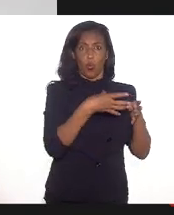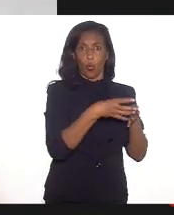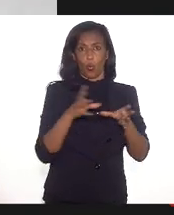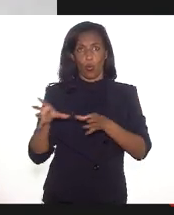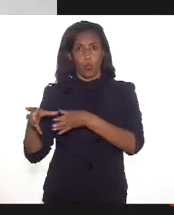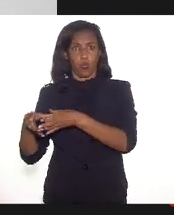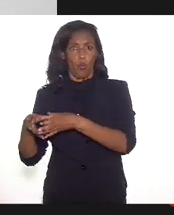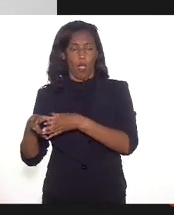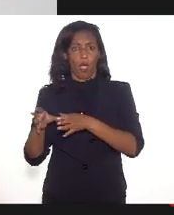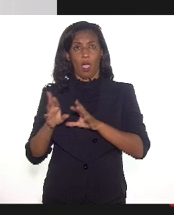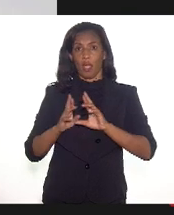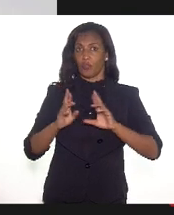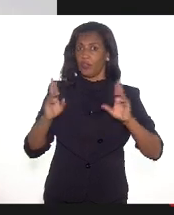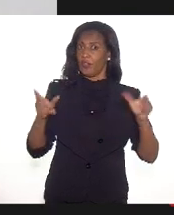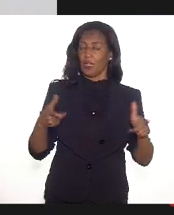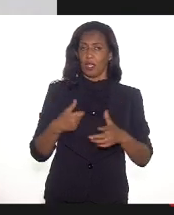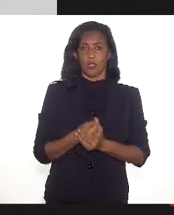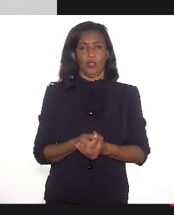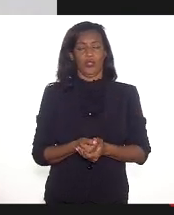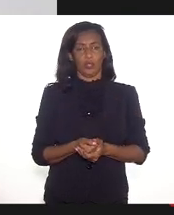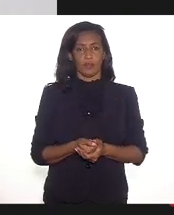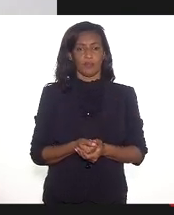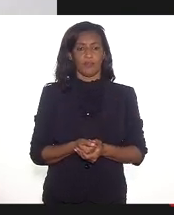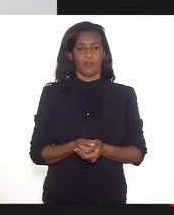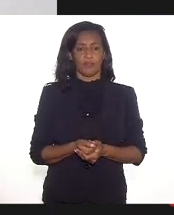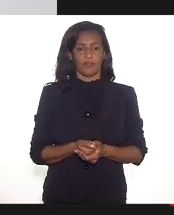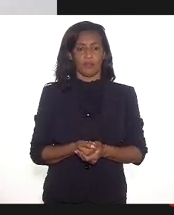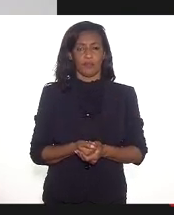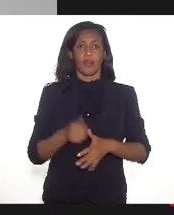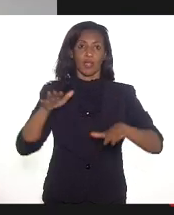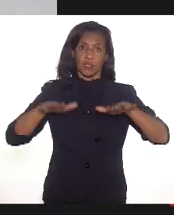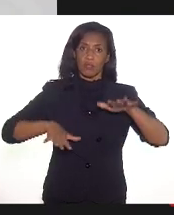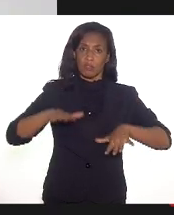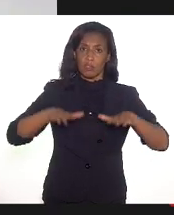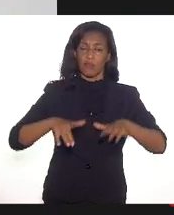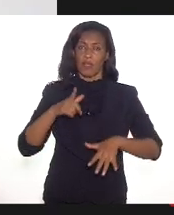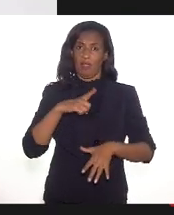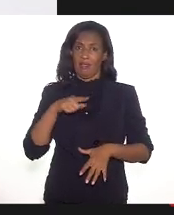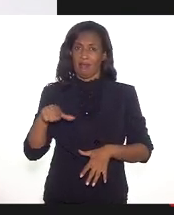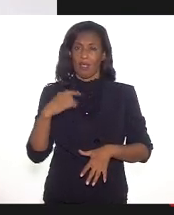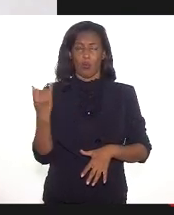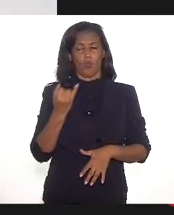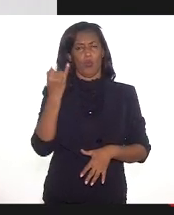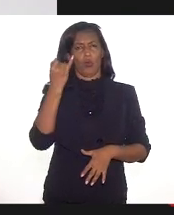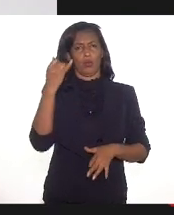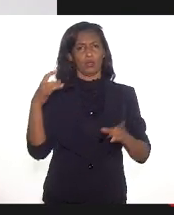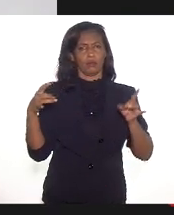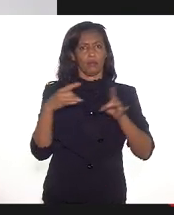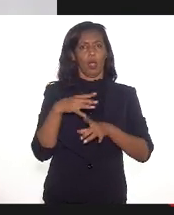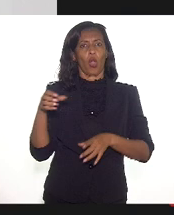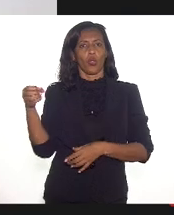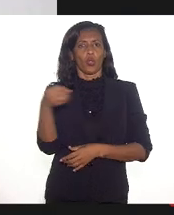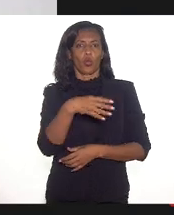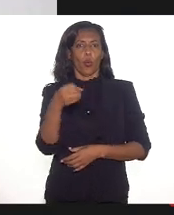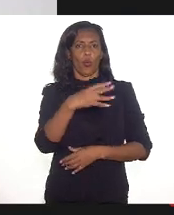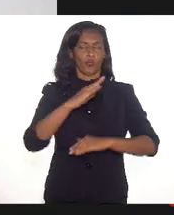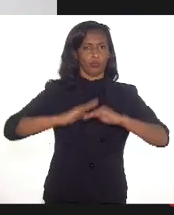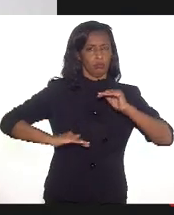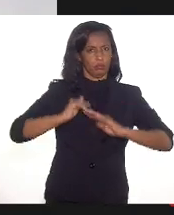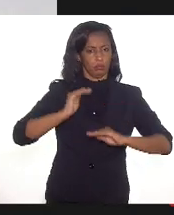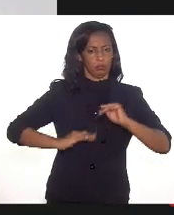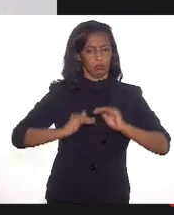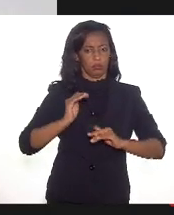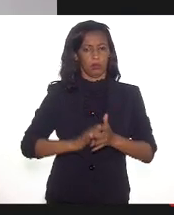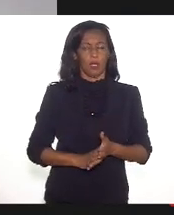rotatividade extrema, eu acho que, de certa forma, ela tem um papel a cumprir, que formam novos quadros, mas, à medida que as